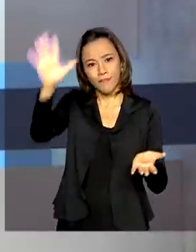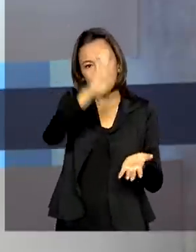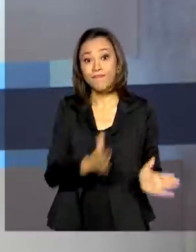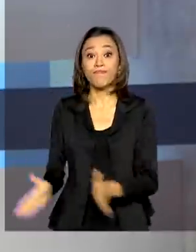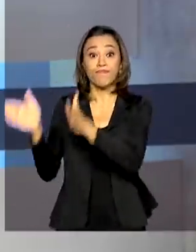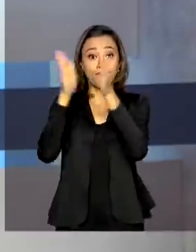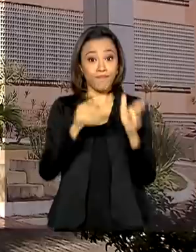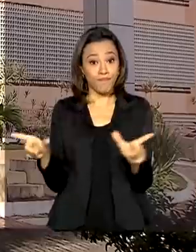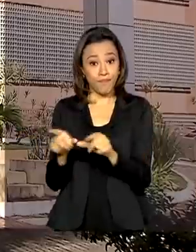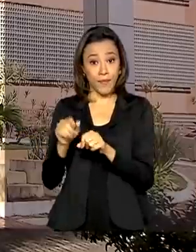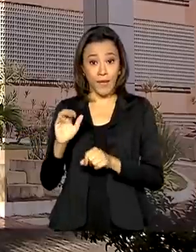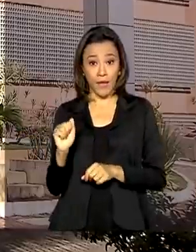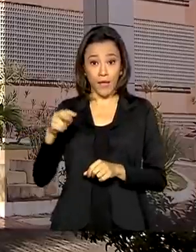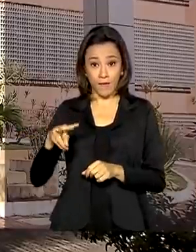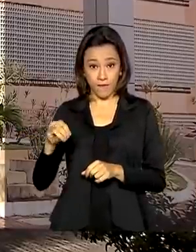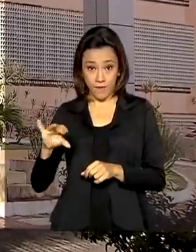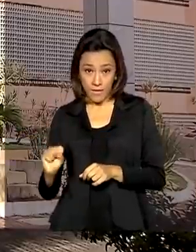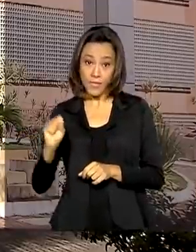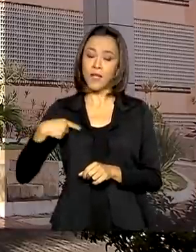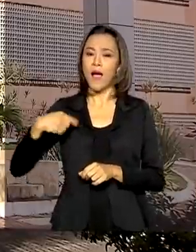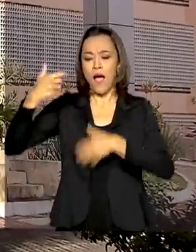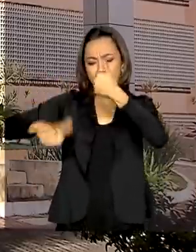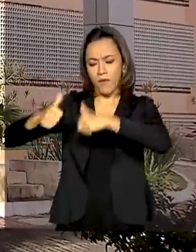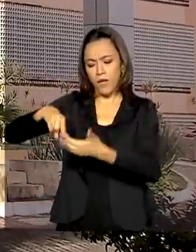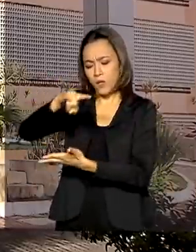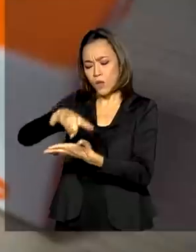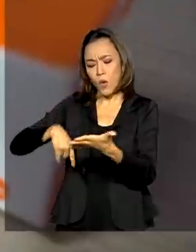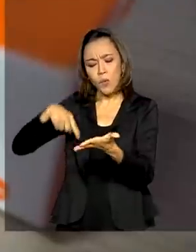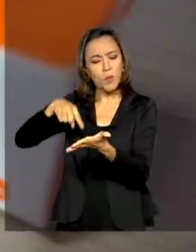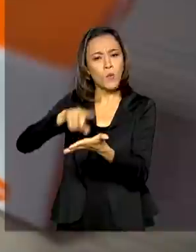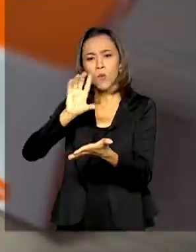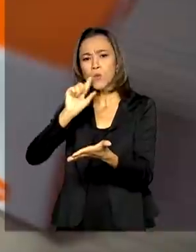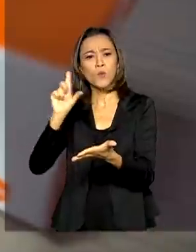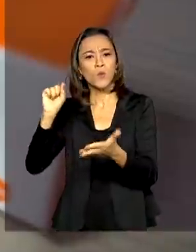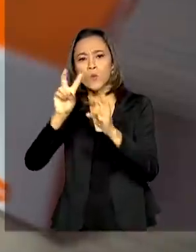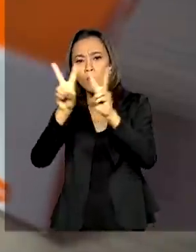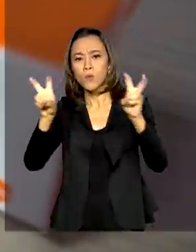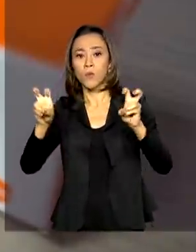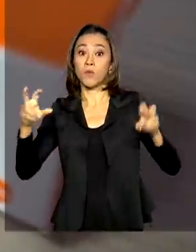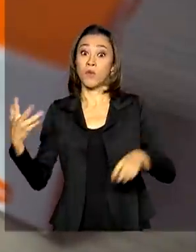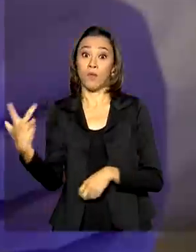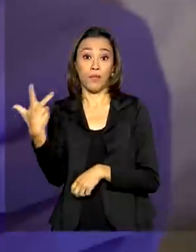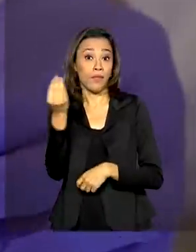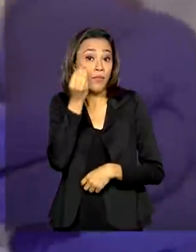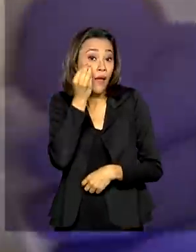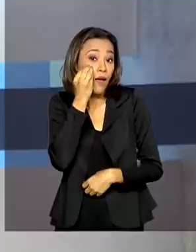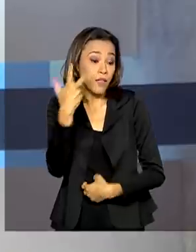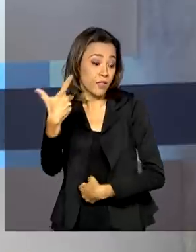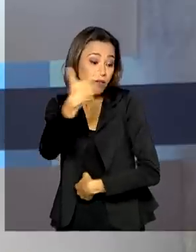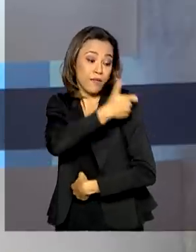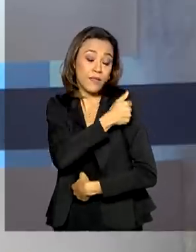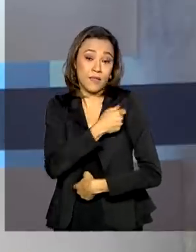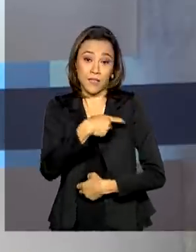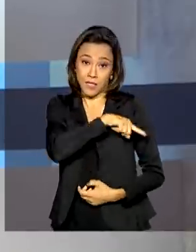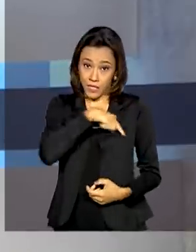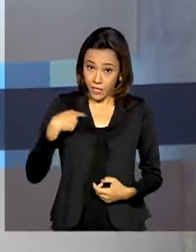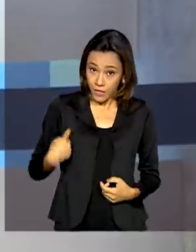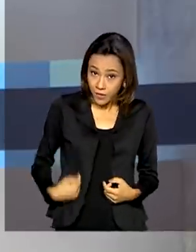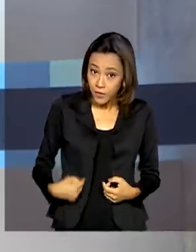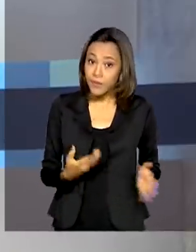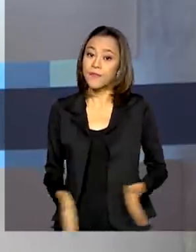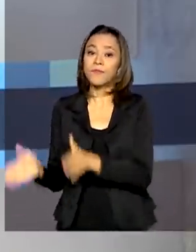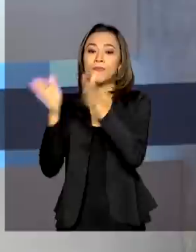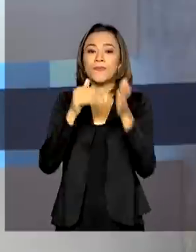analisa documento de comitê internacional sobre testes da vacina chinesa Coronavac. Veja também,